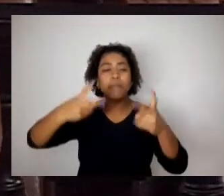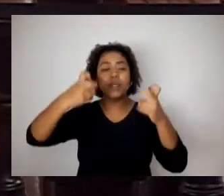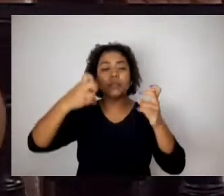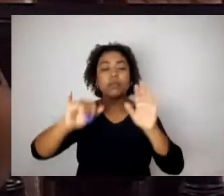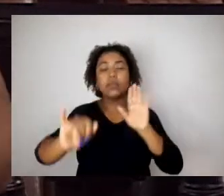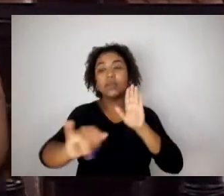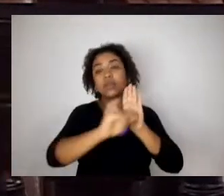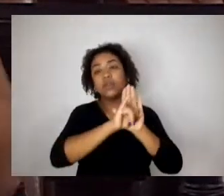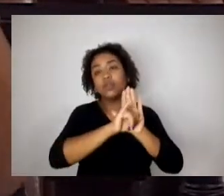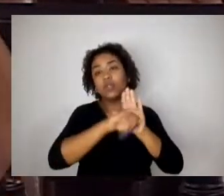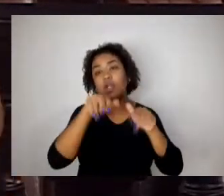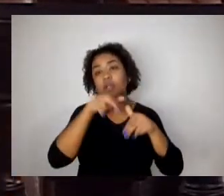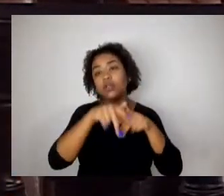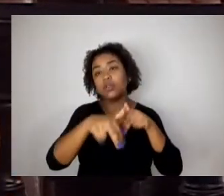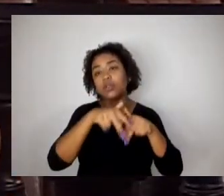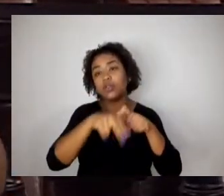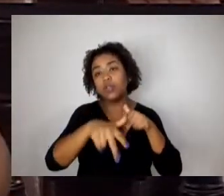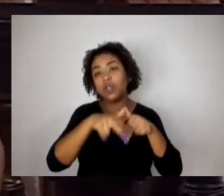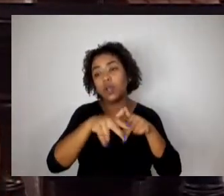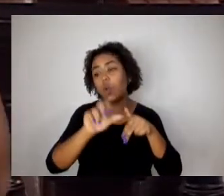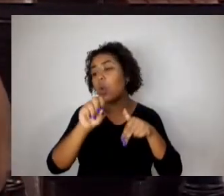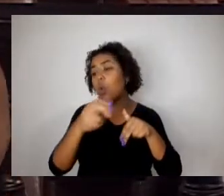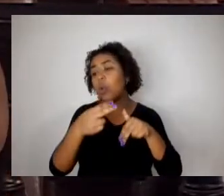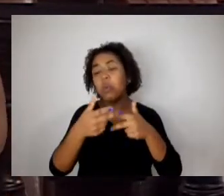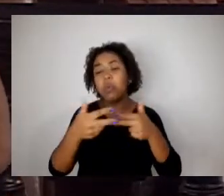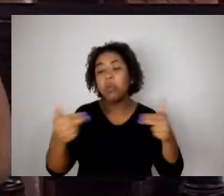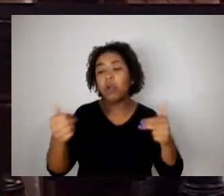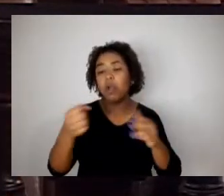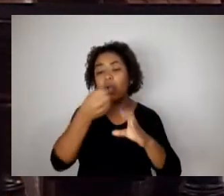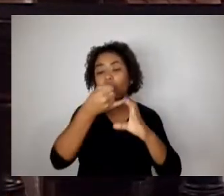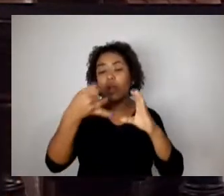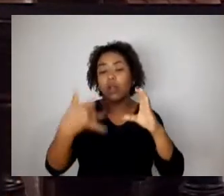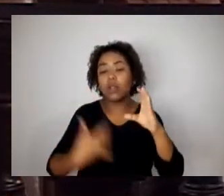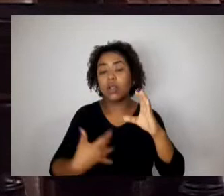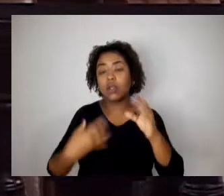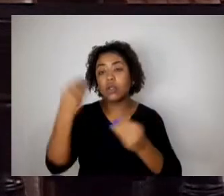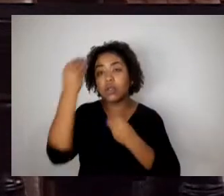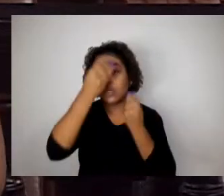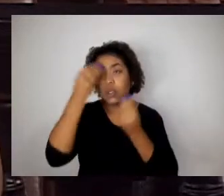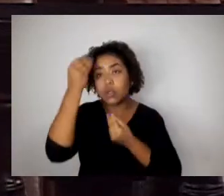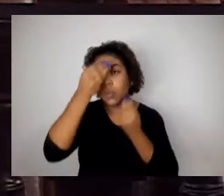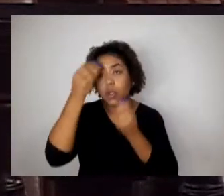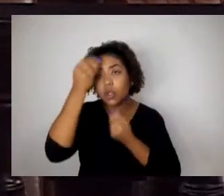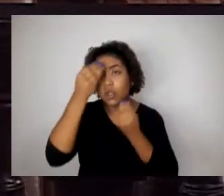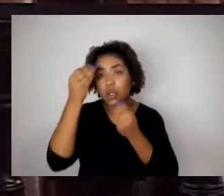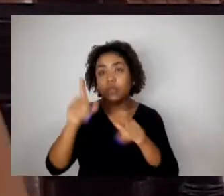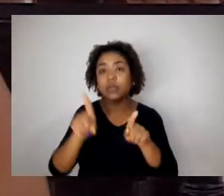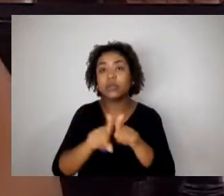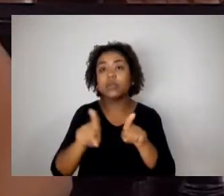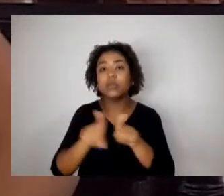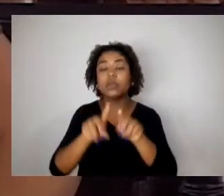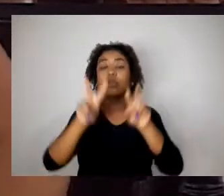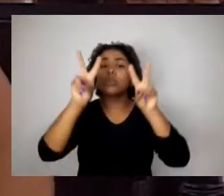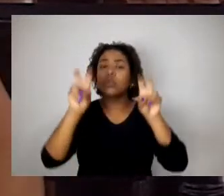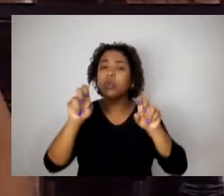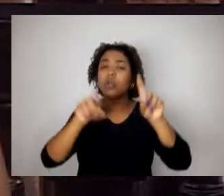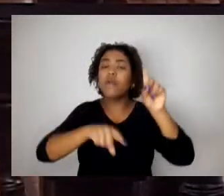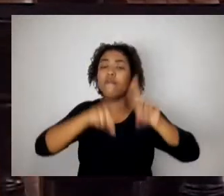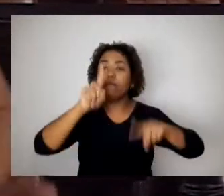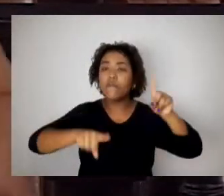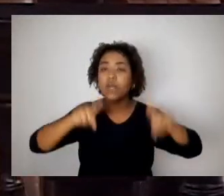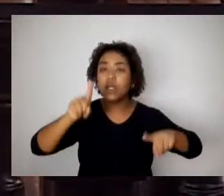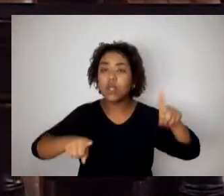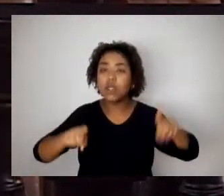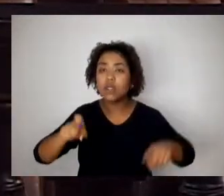elemento da sexualidade, ou até mesmo sobre a questão da regionalidade. Porque isso não é específico no projeto. O